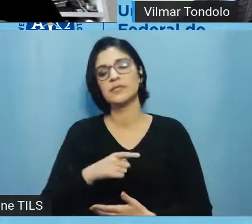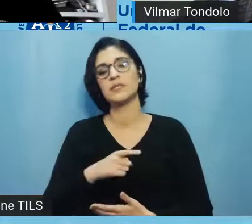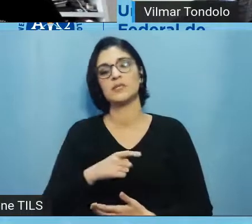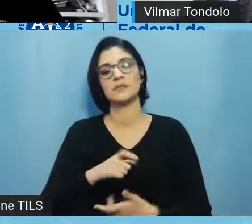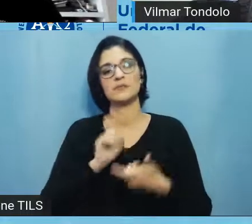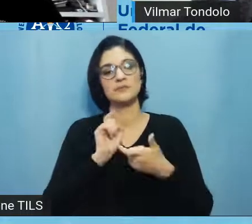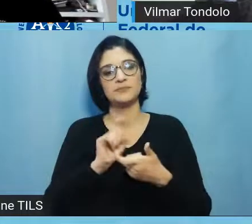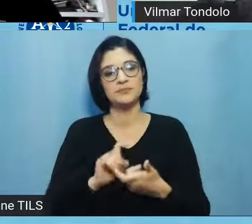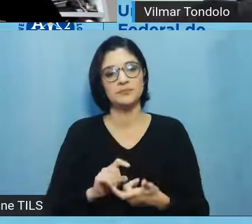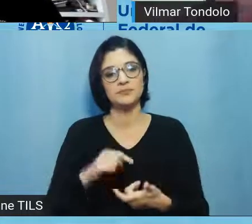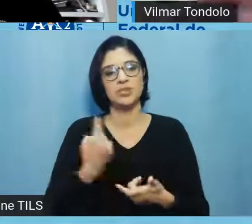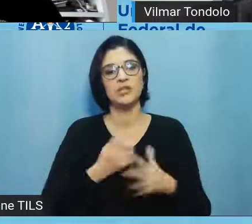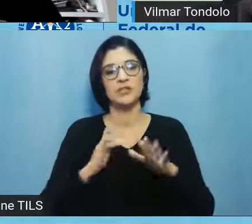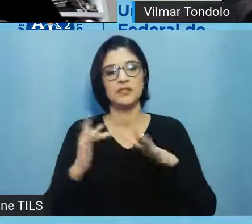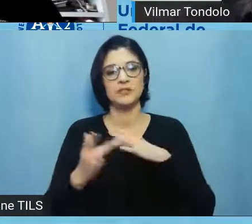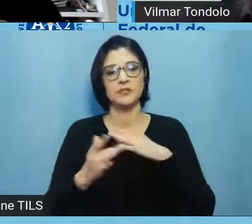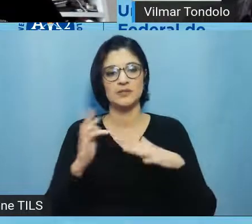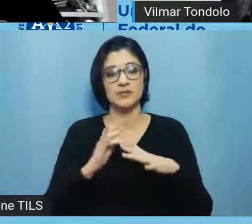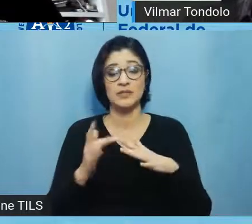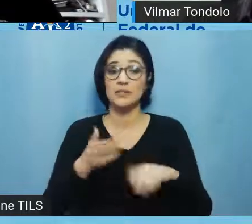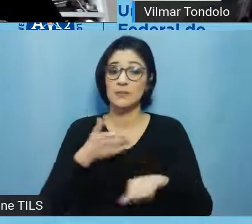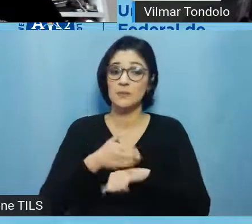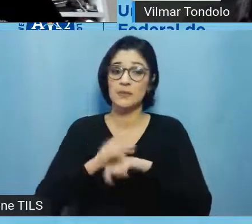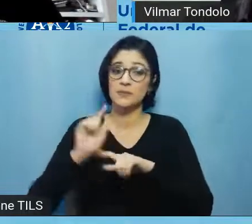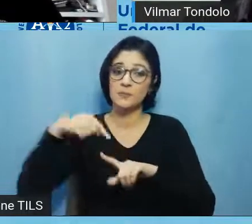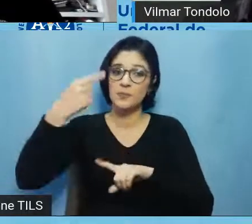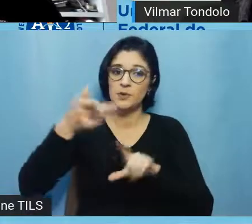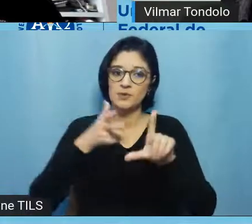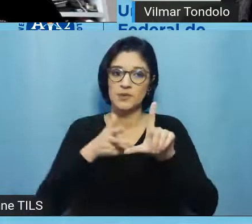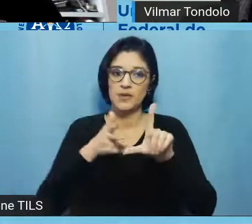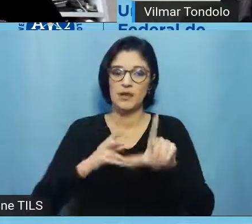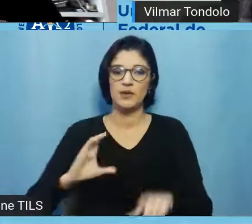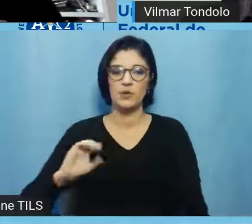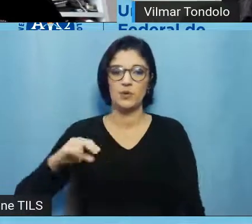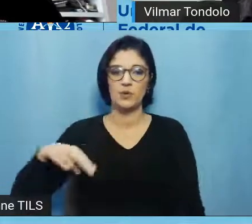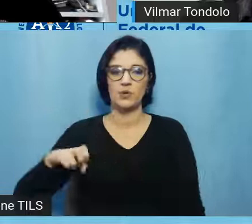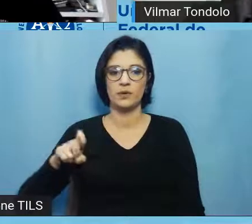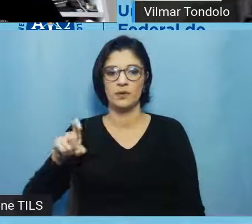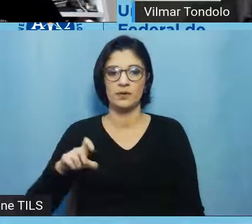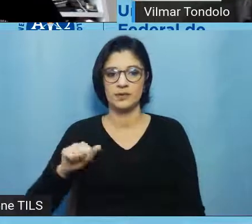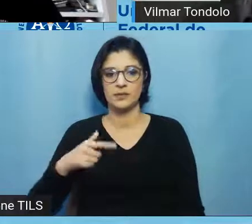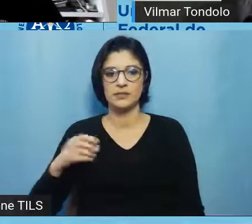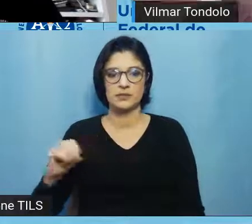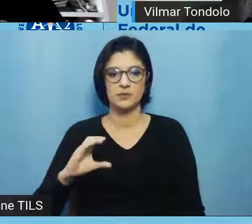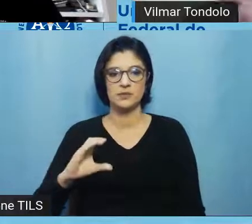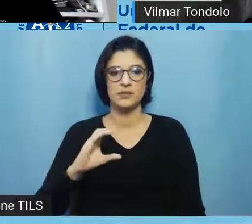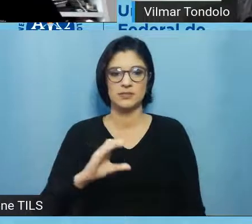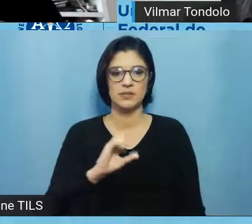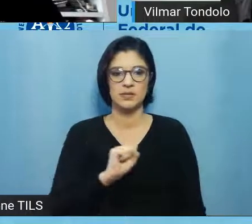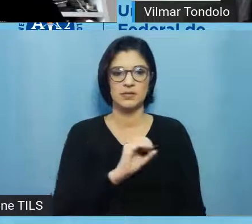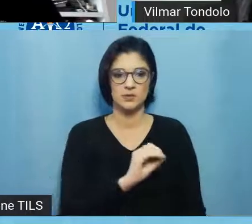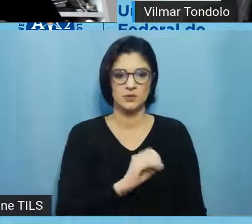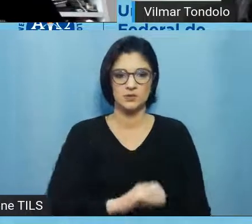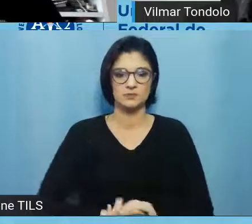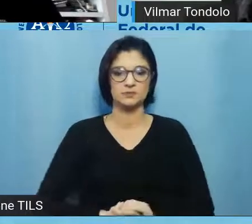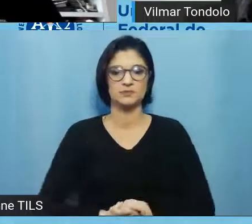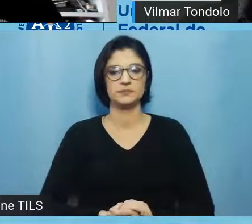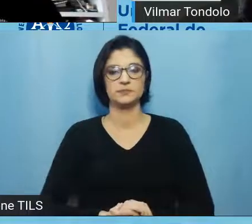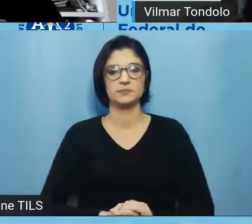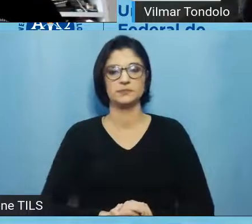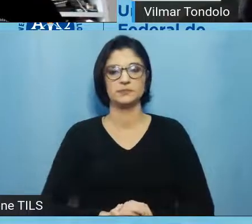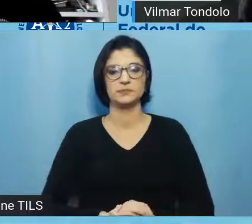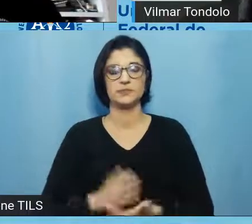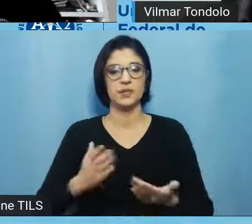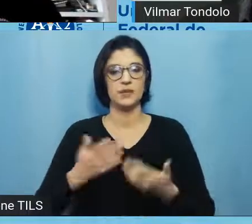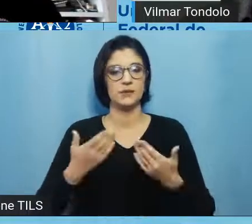Conexão CCSO, e fica aqui, né, coloco em nome do CCSO, né, um canal aberto contigo, e agradecer novamente a tua